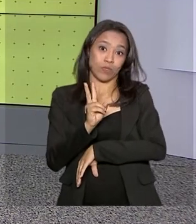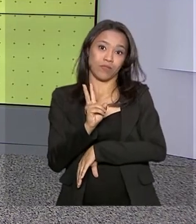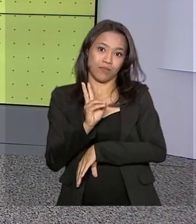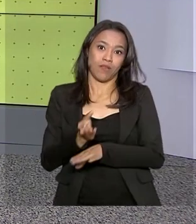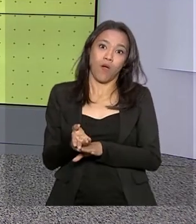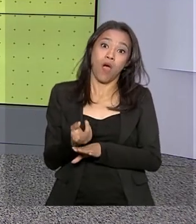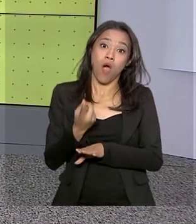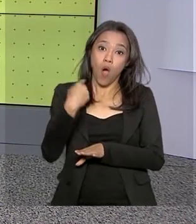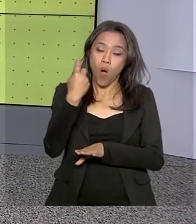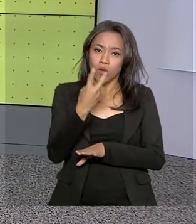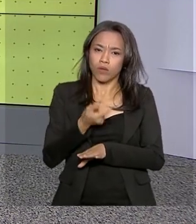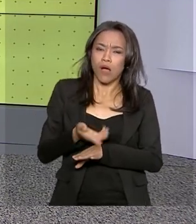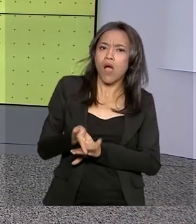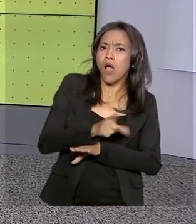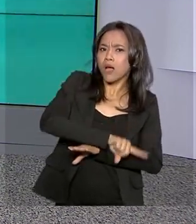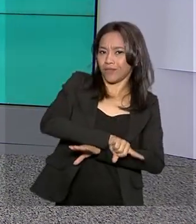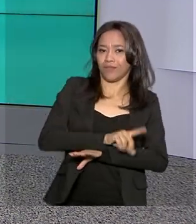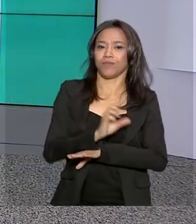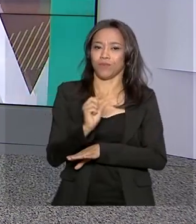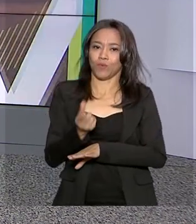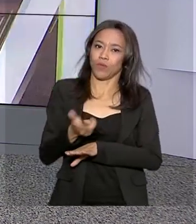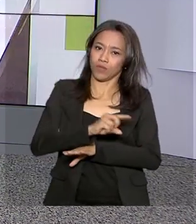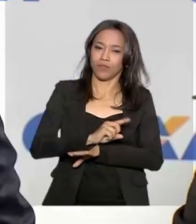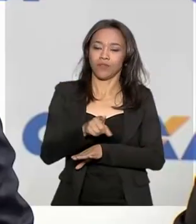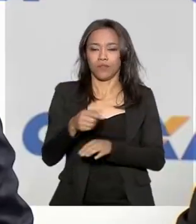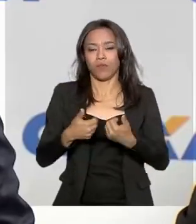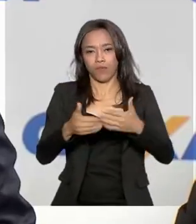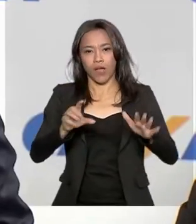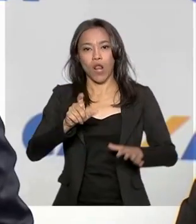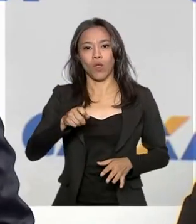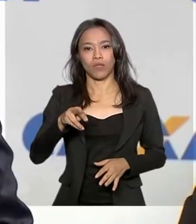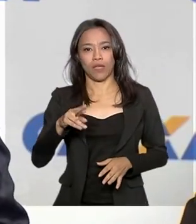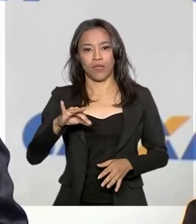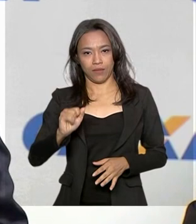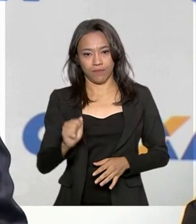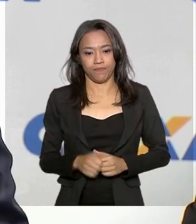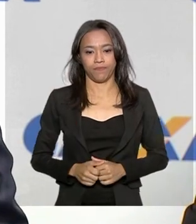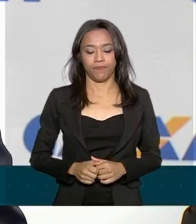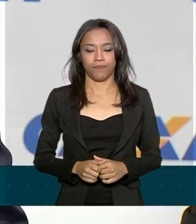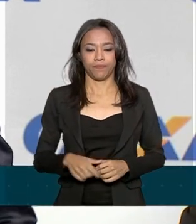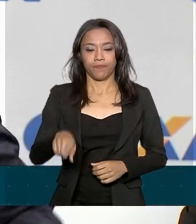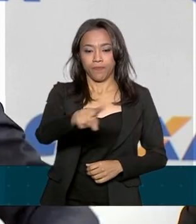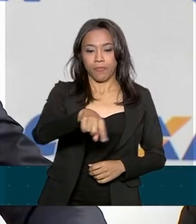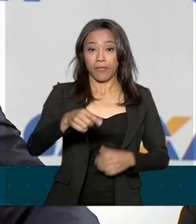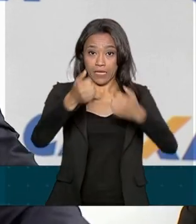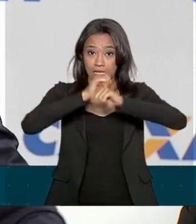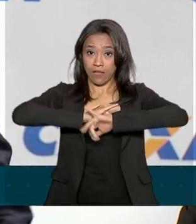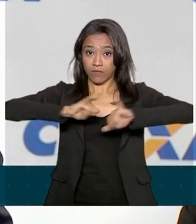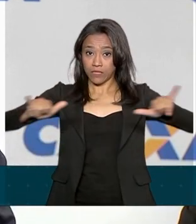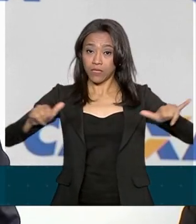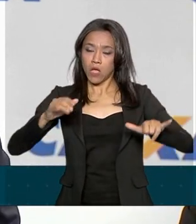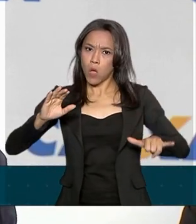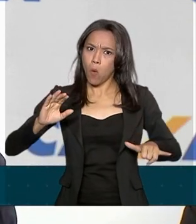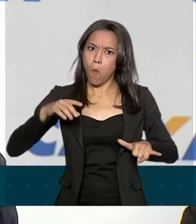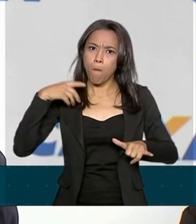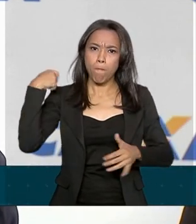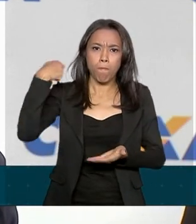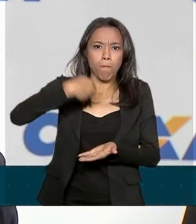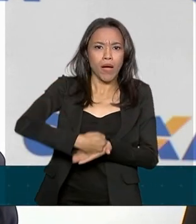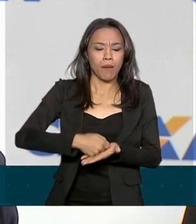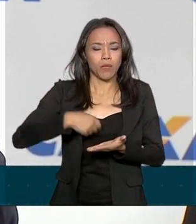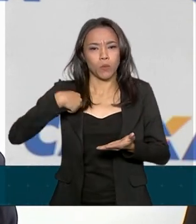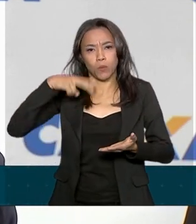lotéricas também vão fazer esse atendimento. Esse é o maior pagamento da história de